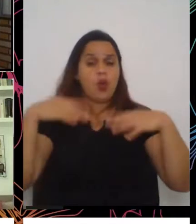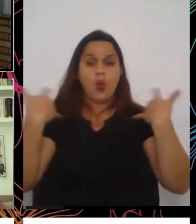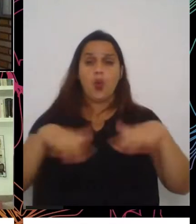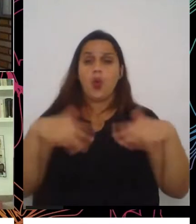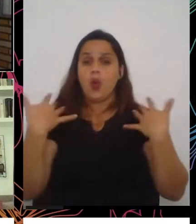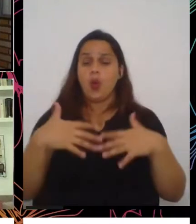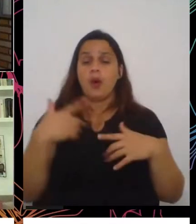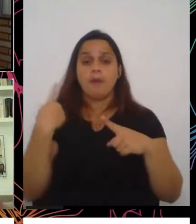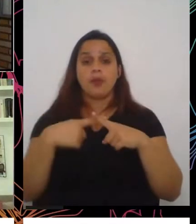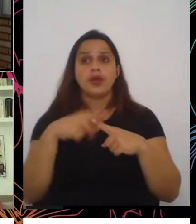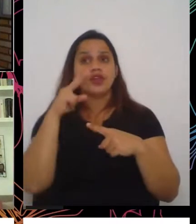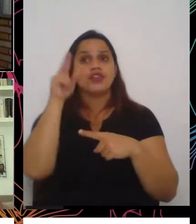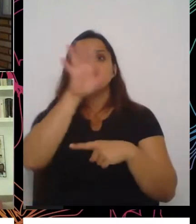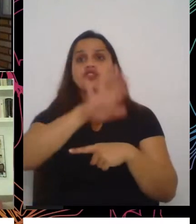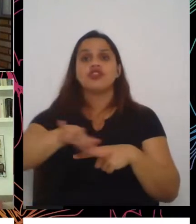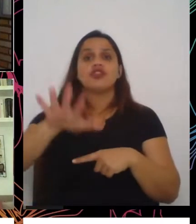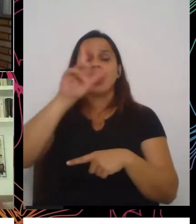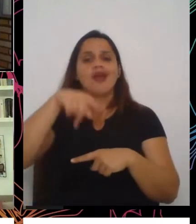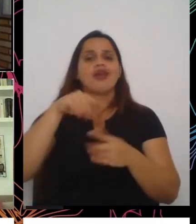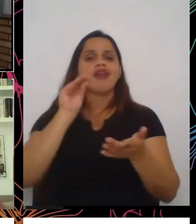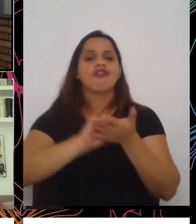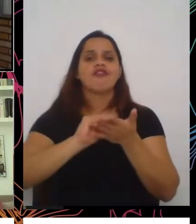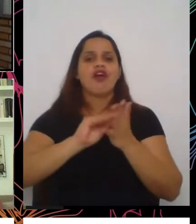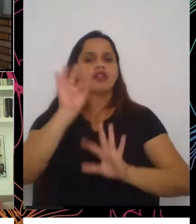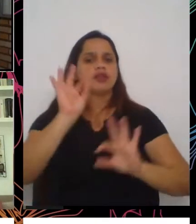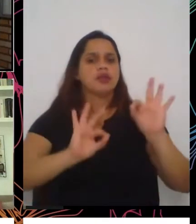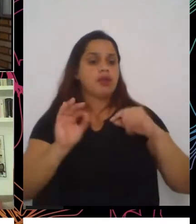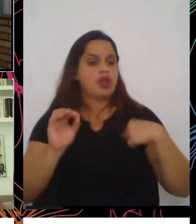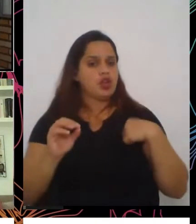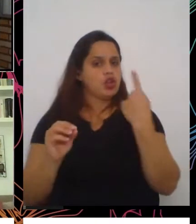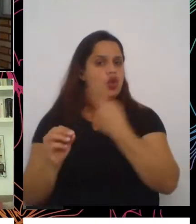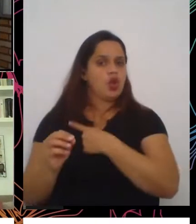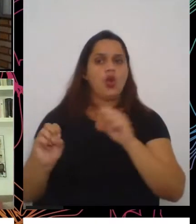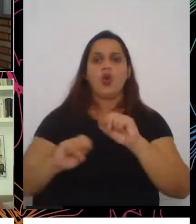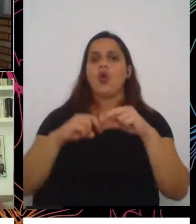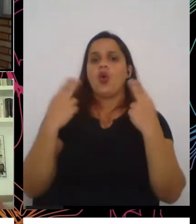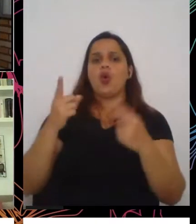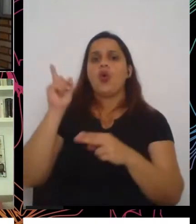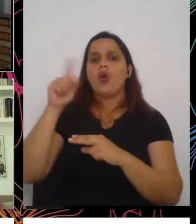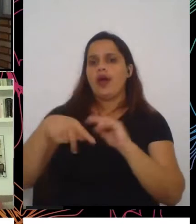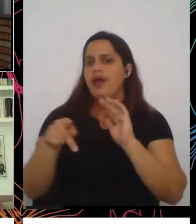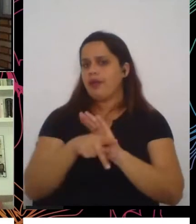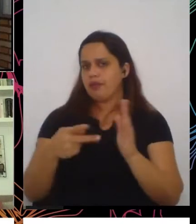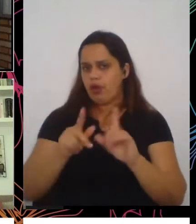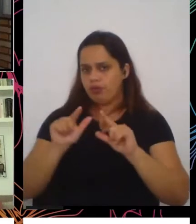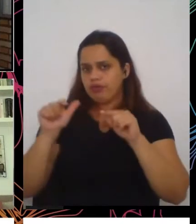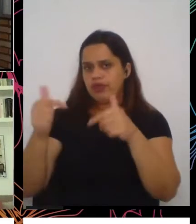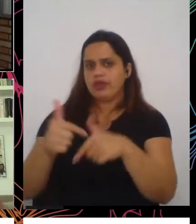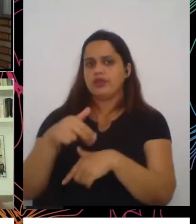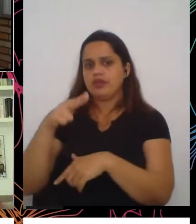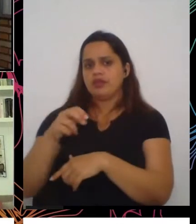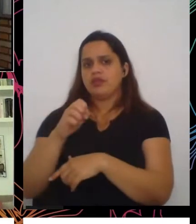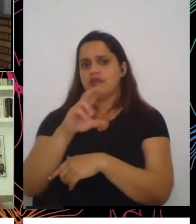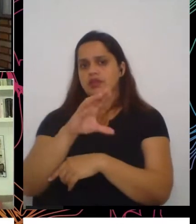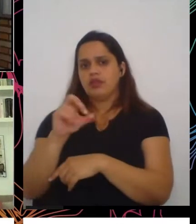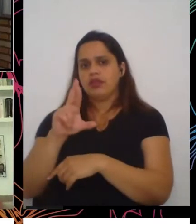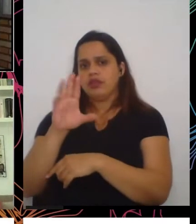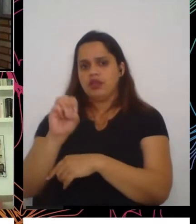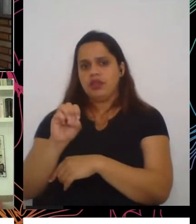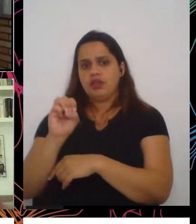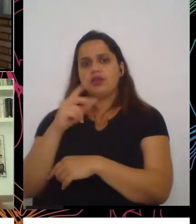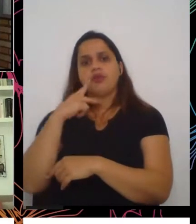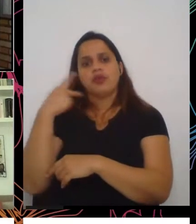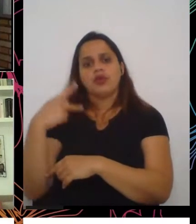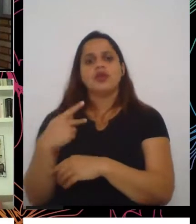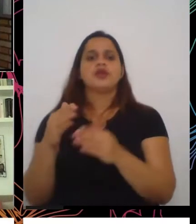despreparo nosso ou é uma ação da necropolítica? por favor, suas considerações a